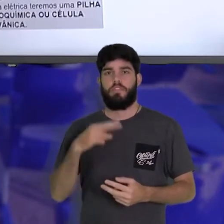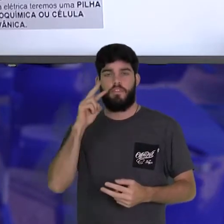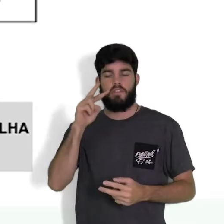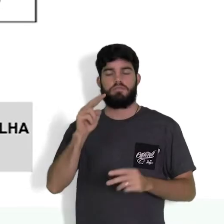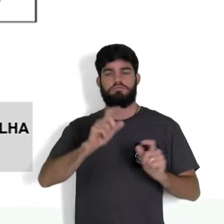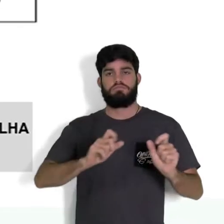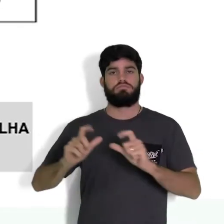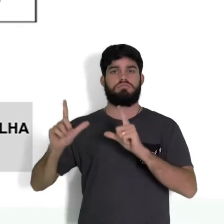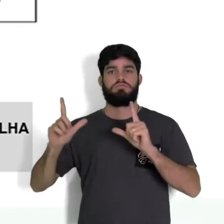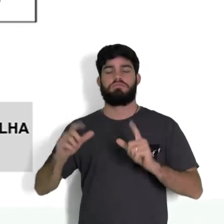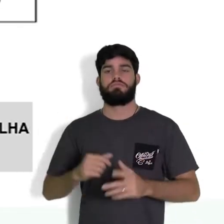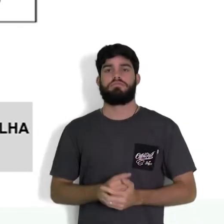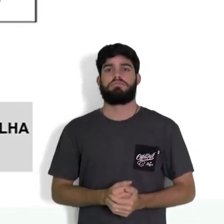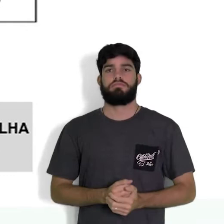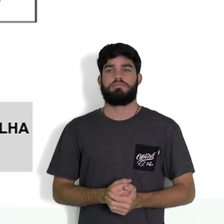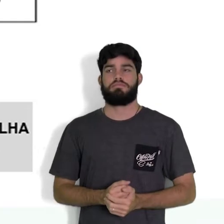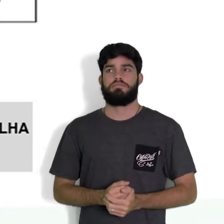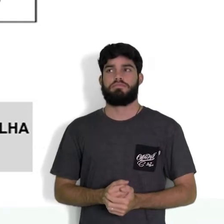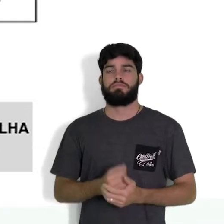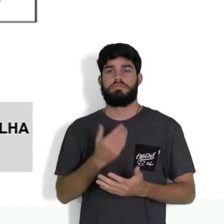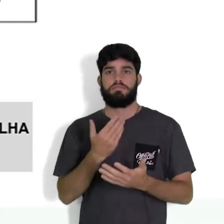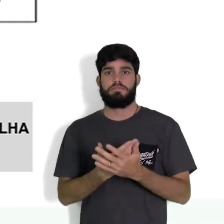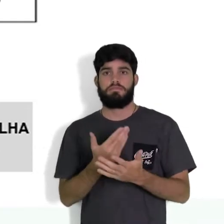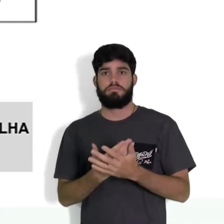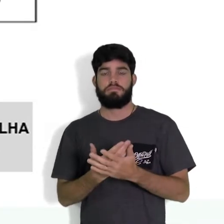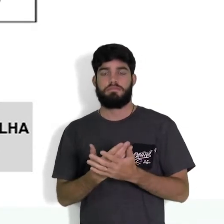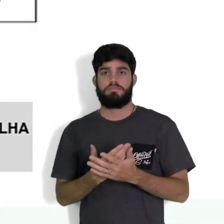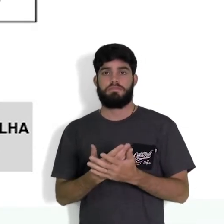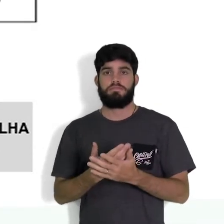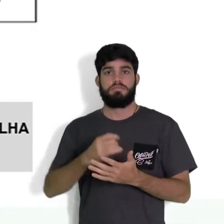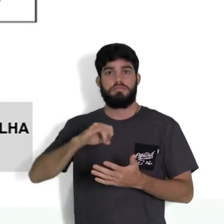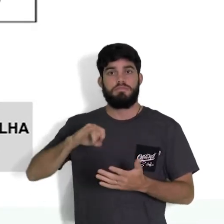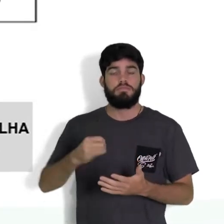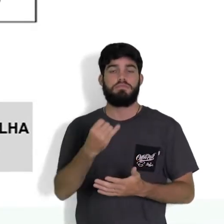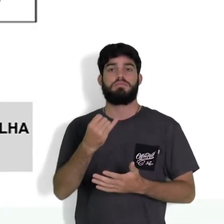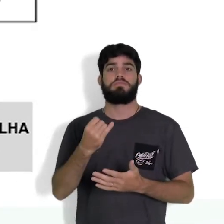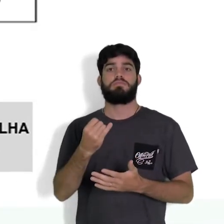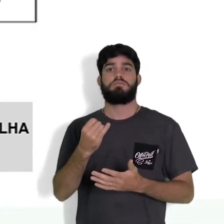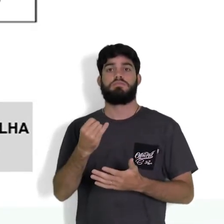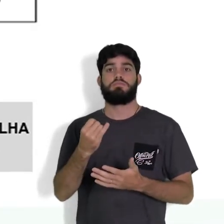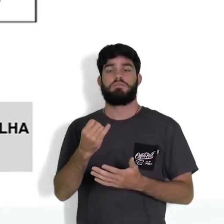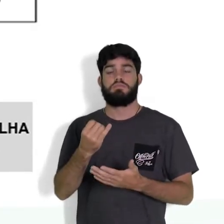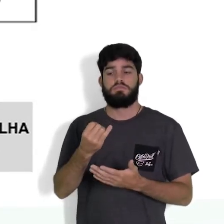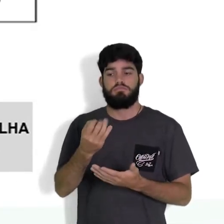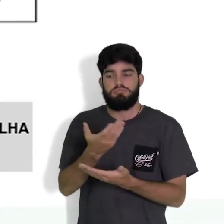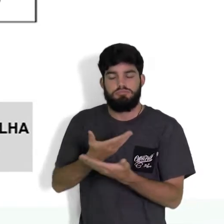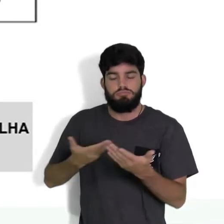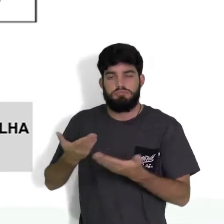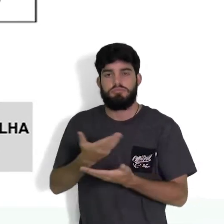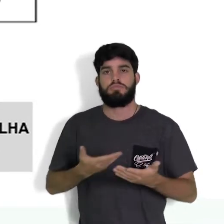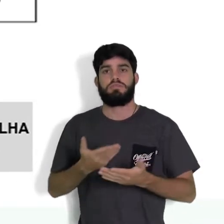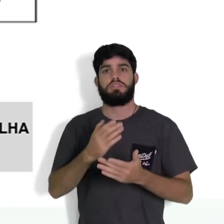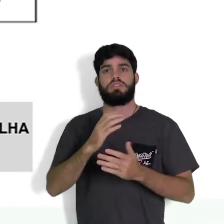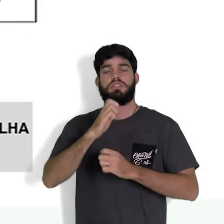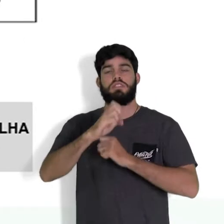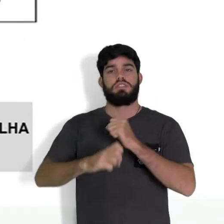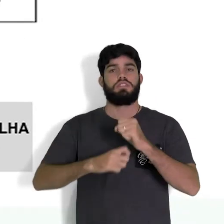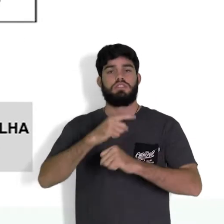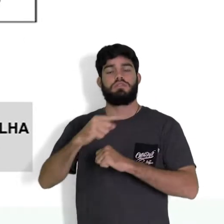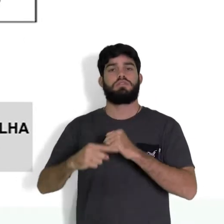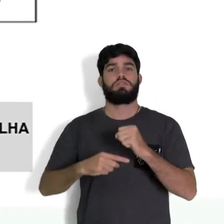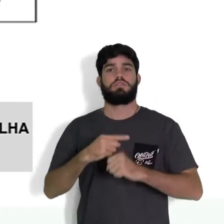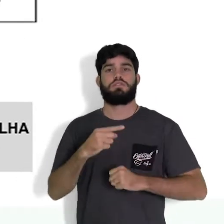Eletroquímica estuda o aproveitamento da transferência de elétrons entre